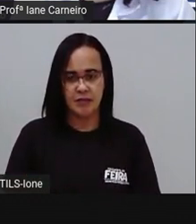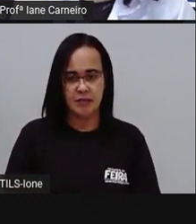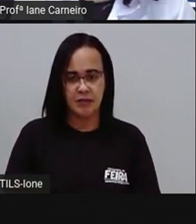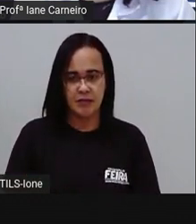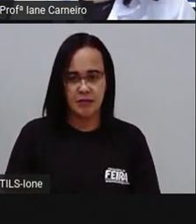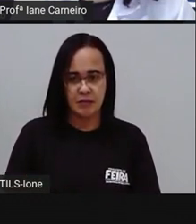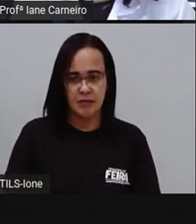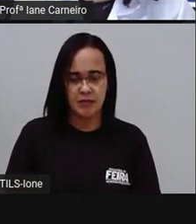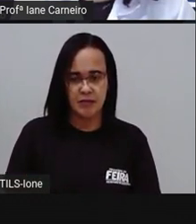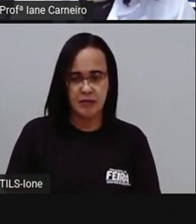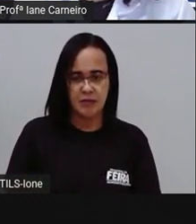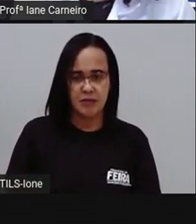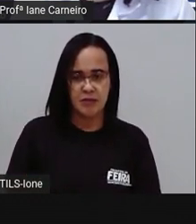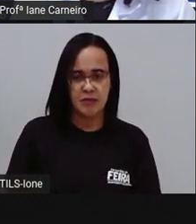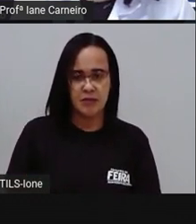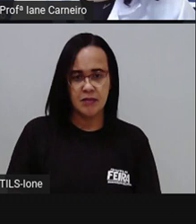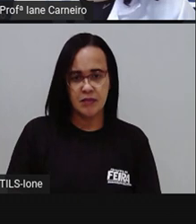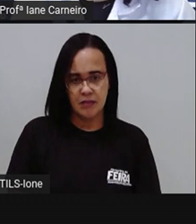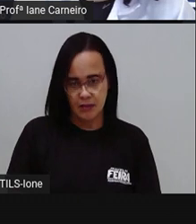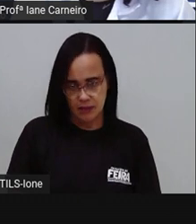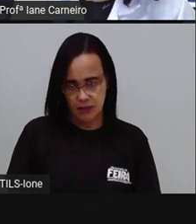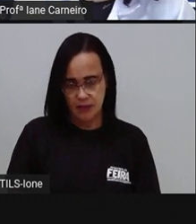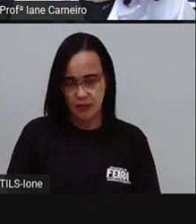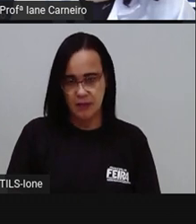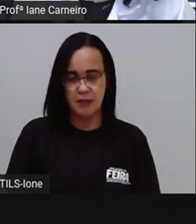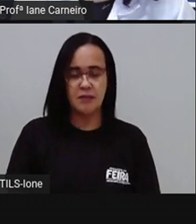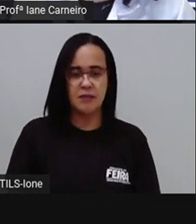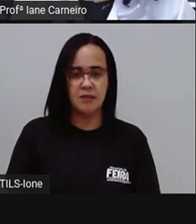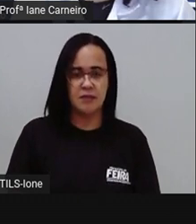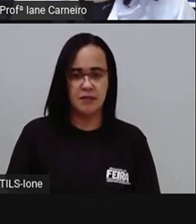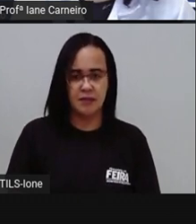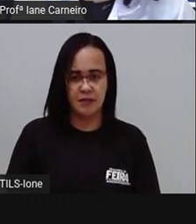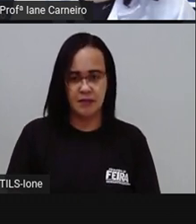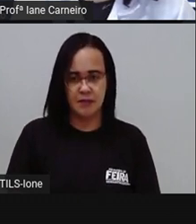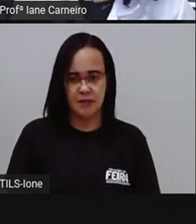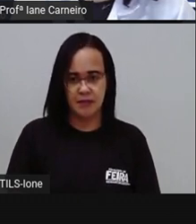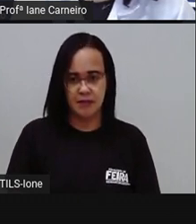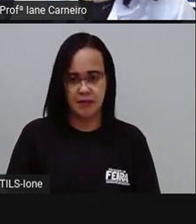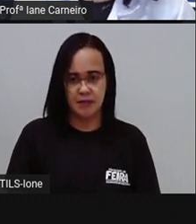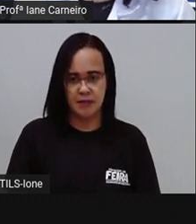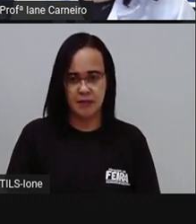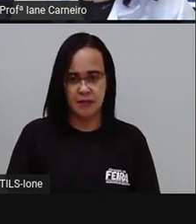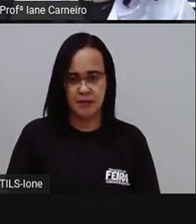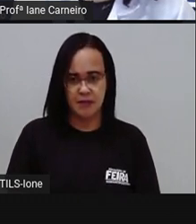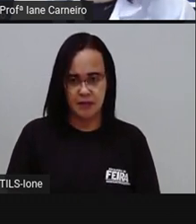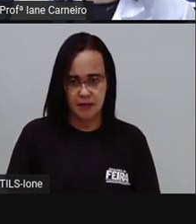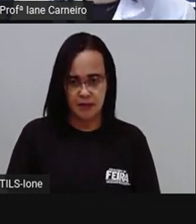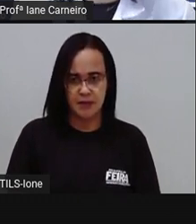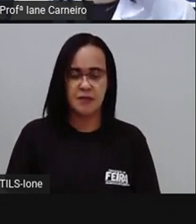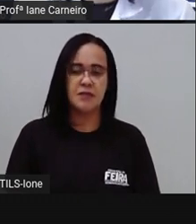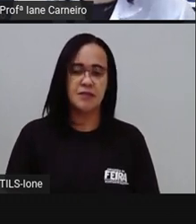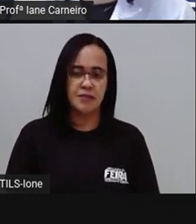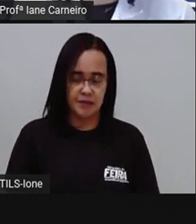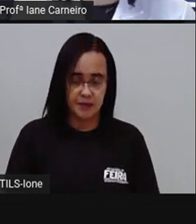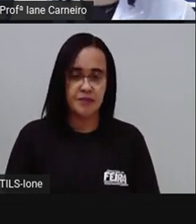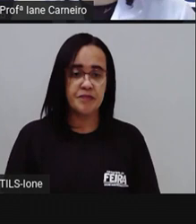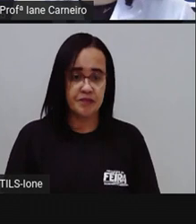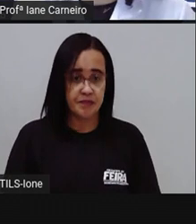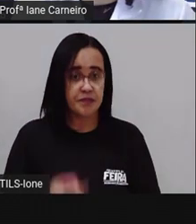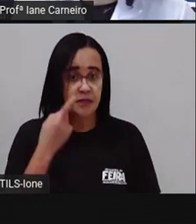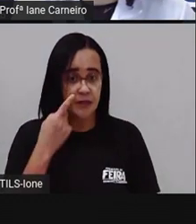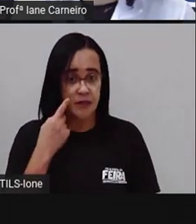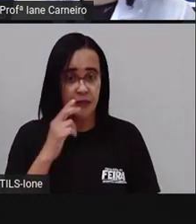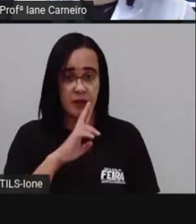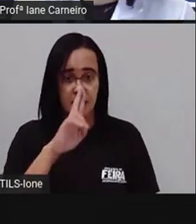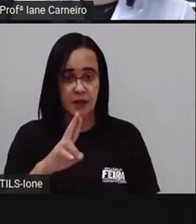Uma, duas, mais, vou botar amarelo. Uma garrafinha e outra garrafinha de um litro. Vamos ver quanto ficou no